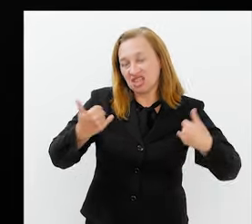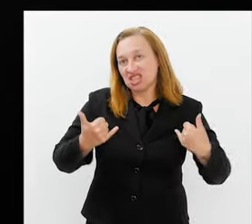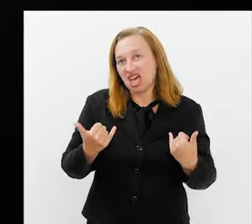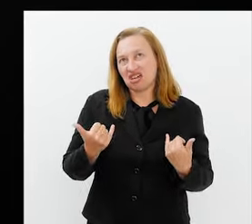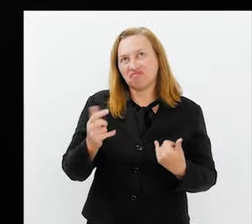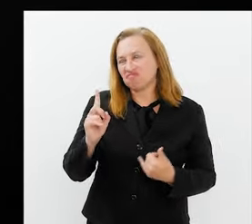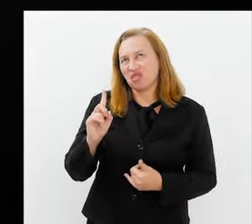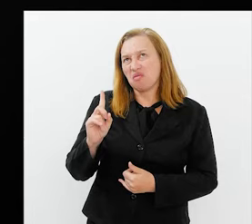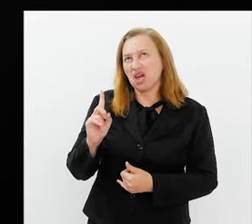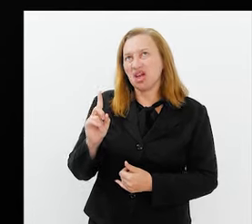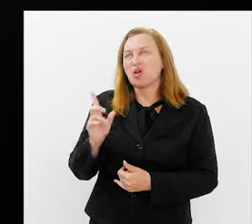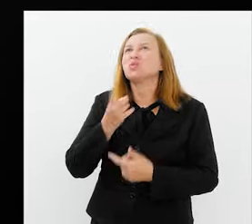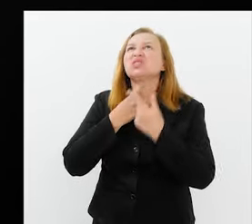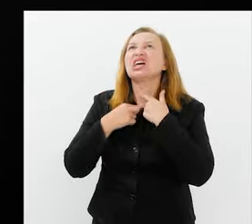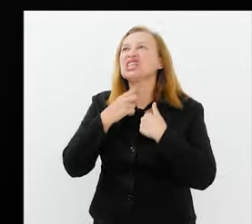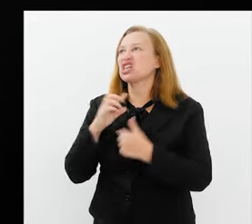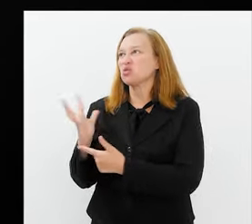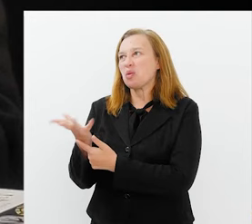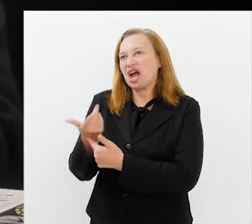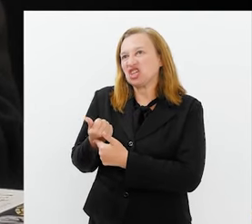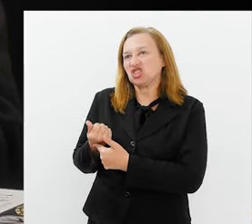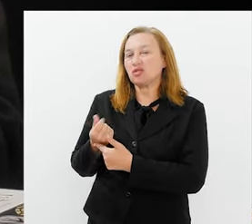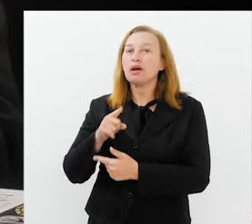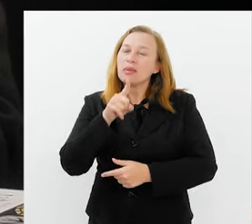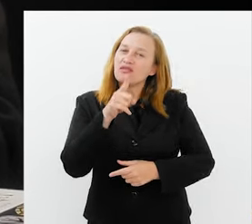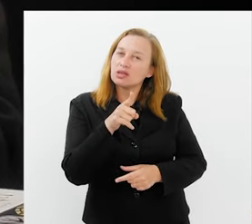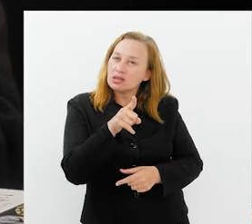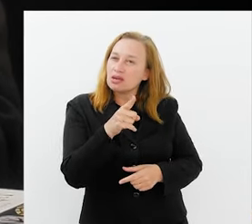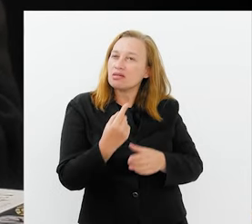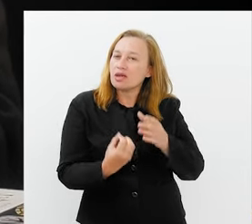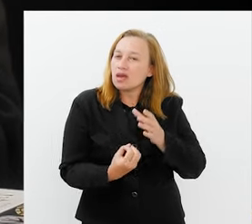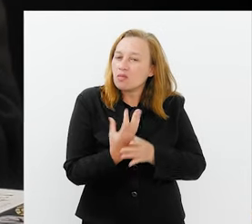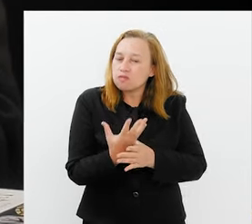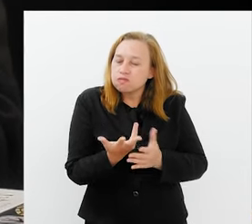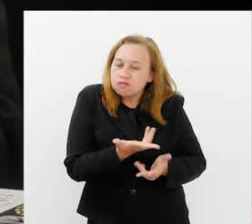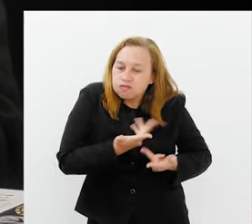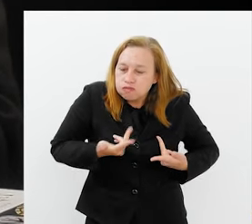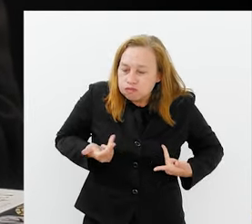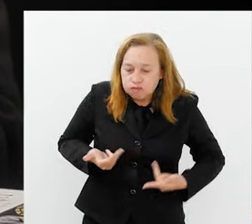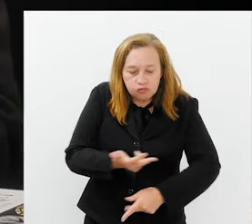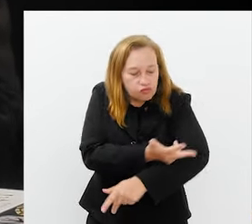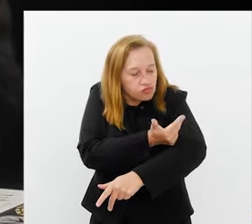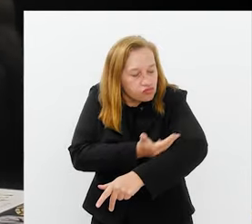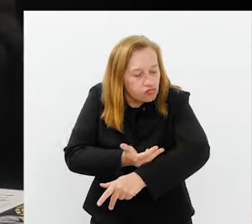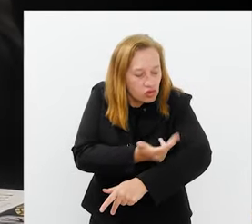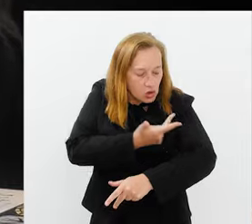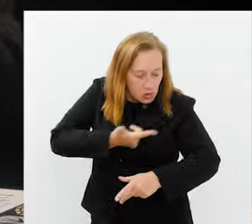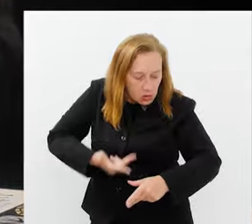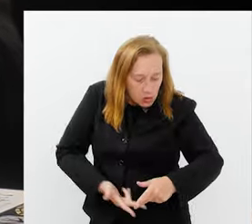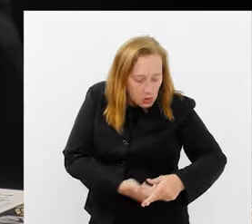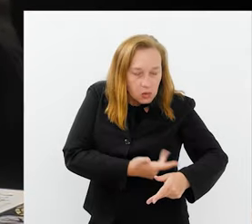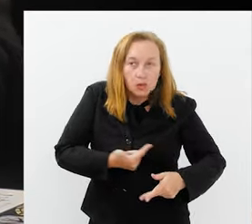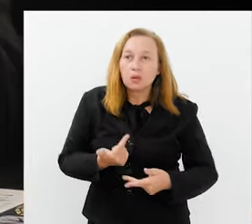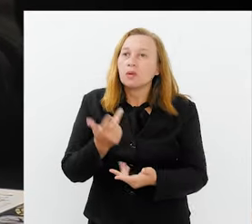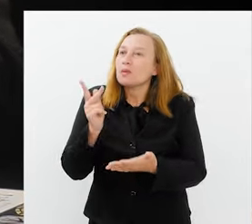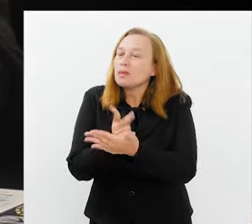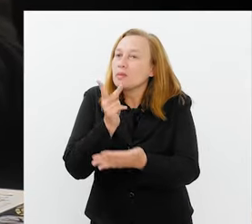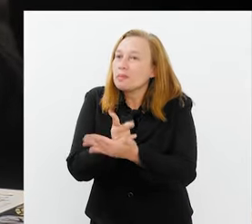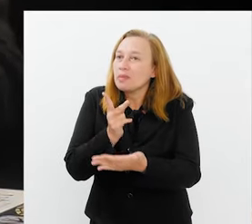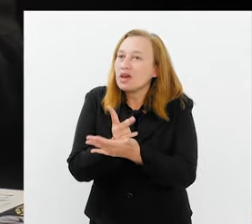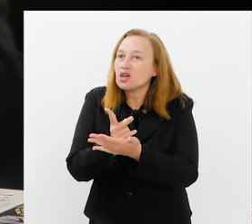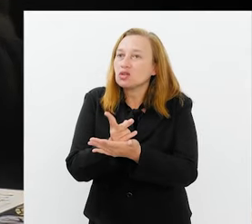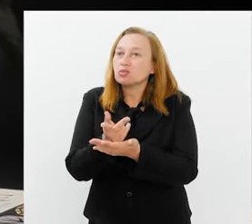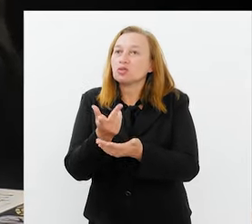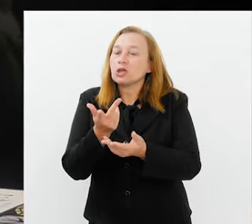que o artístico me dá. Ah, porque você tem a questão da criação, né? Mesmo que a maquiagem evolua sempre, você tem muitas